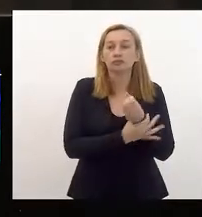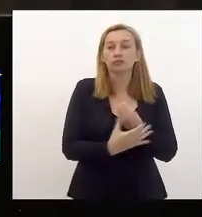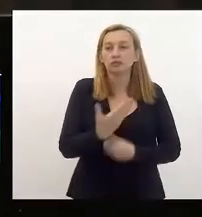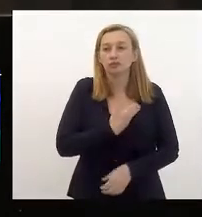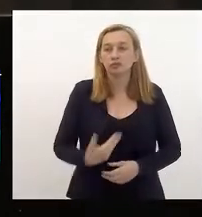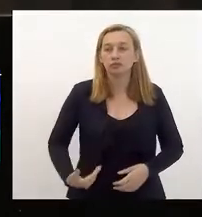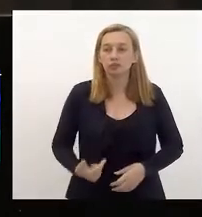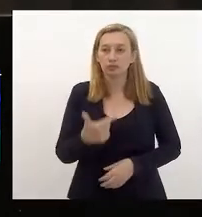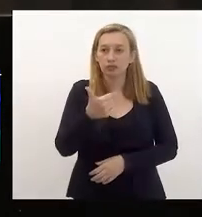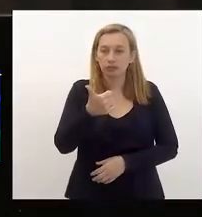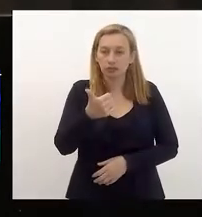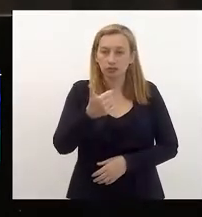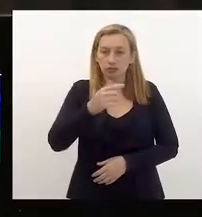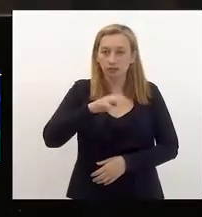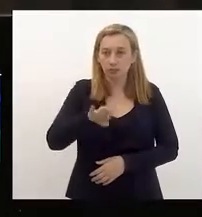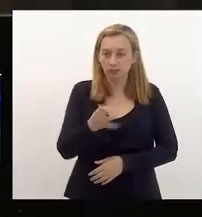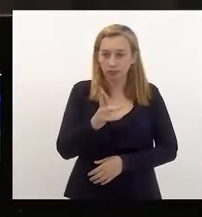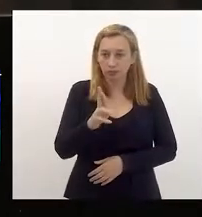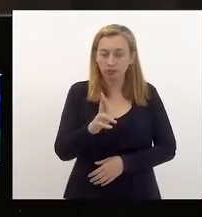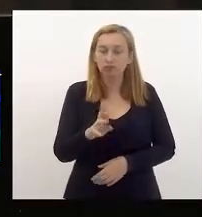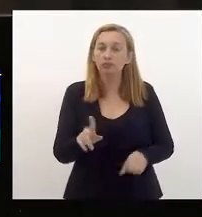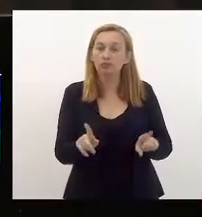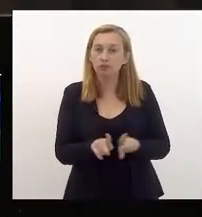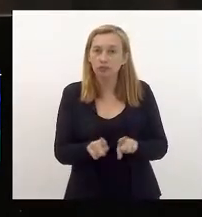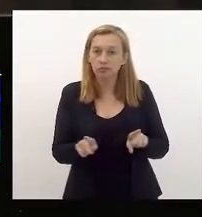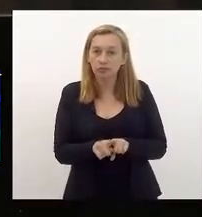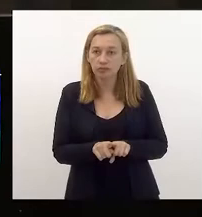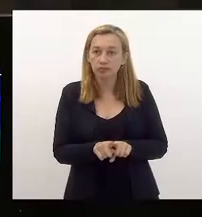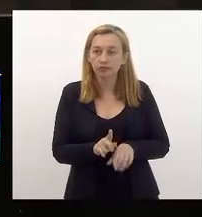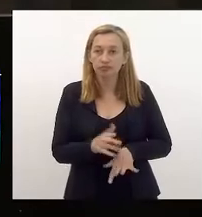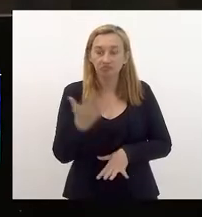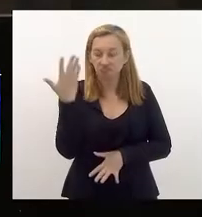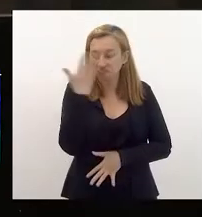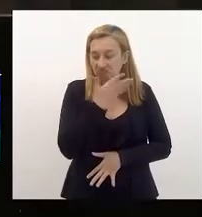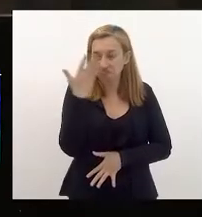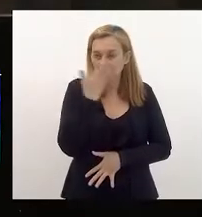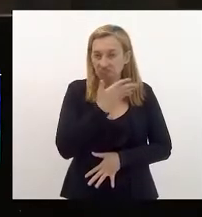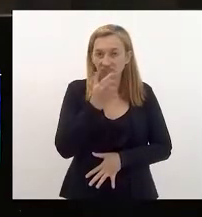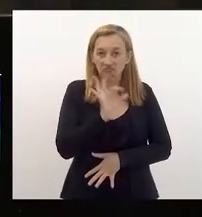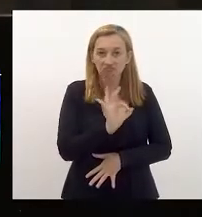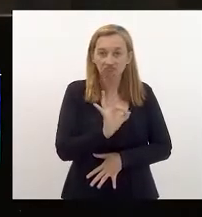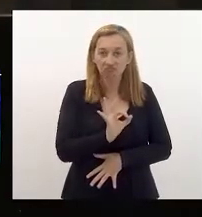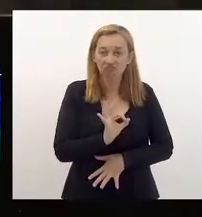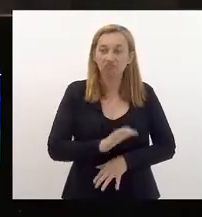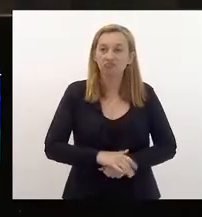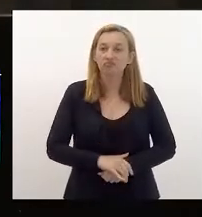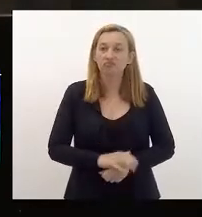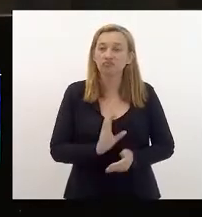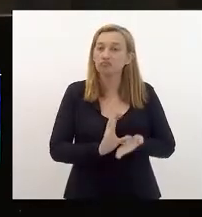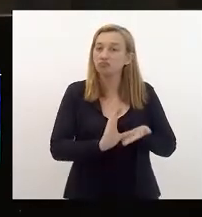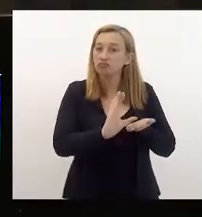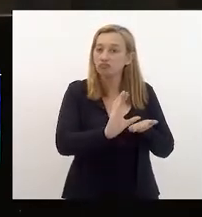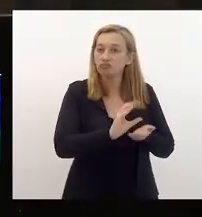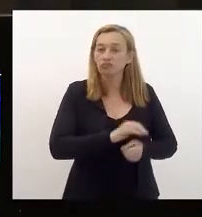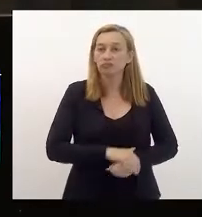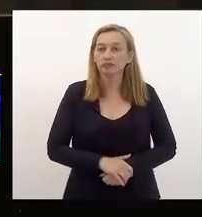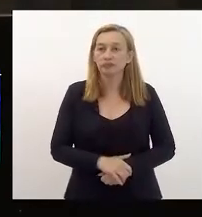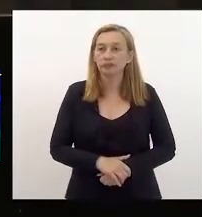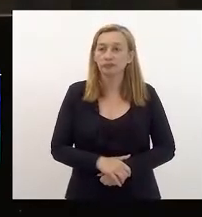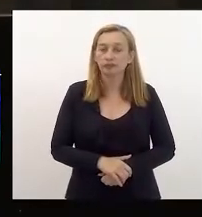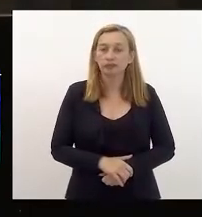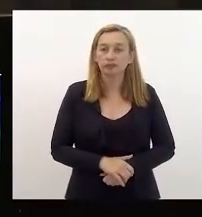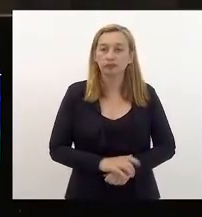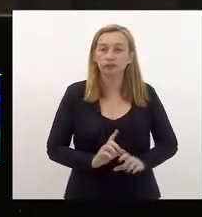12 bilhões. Além disso, nós não vimos nenhuma menção no orçamento para